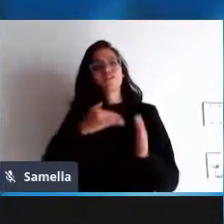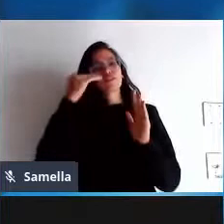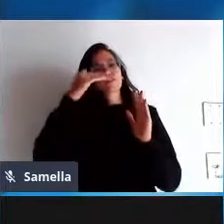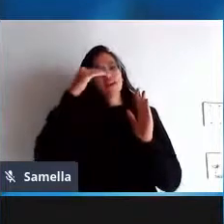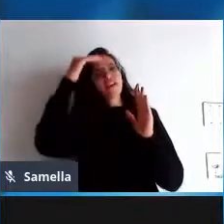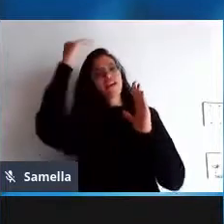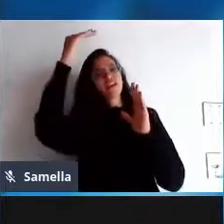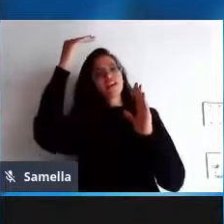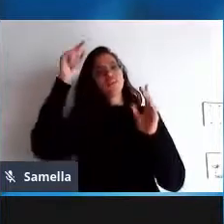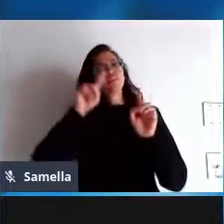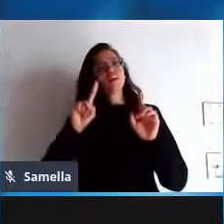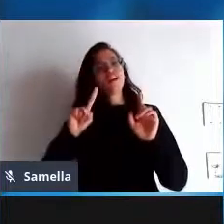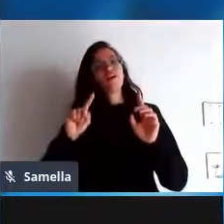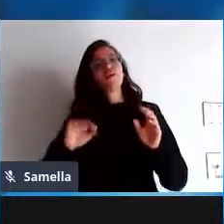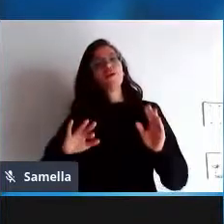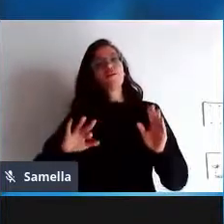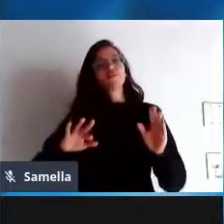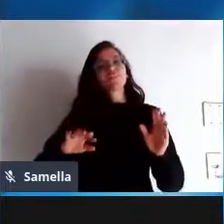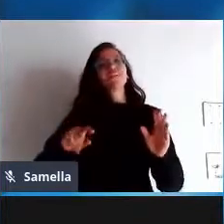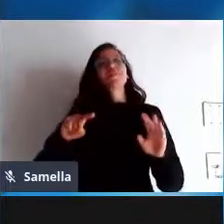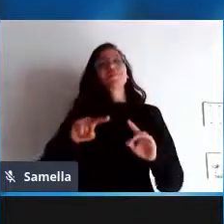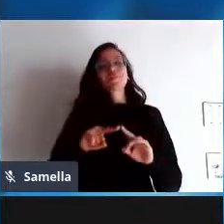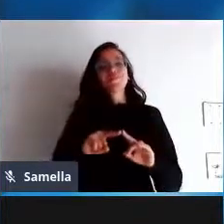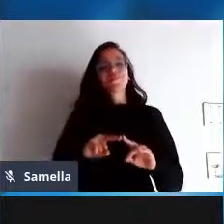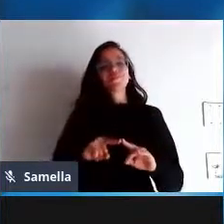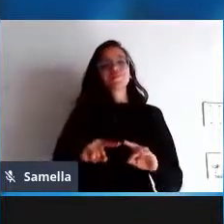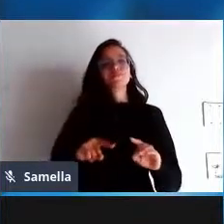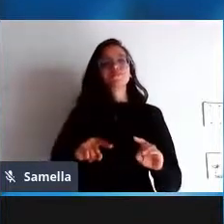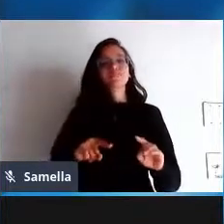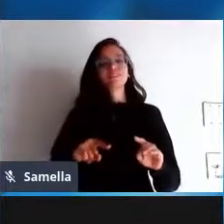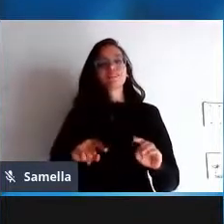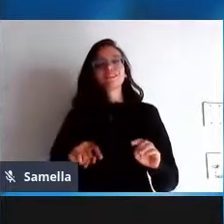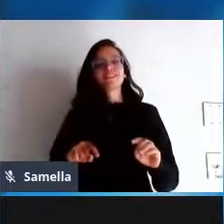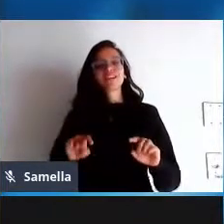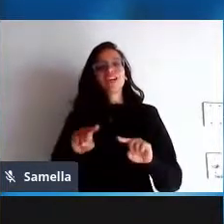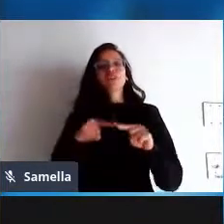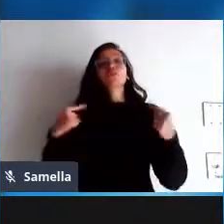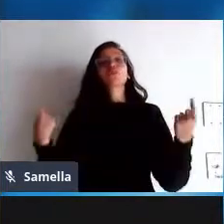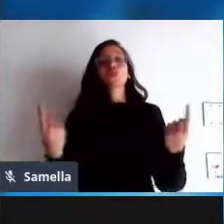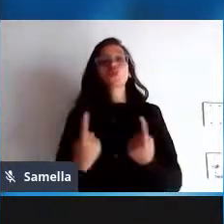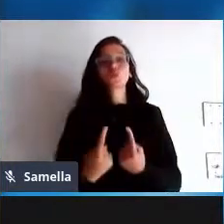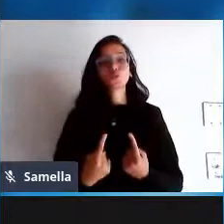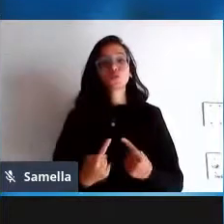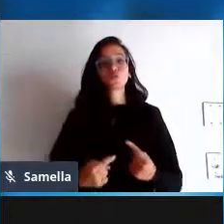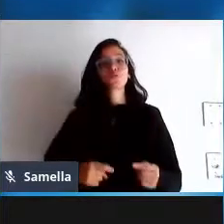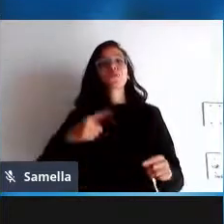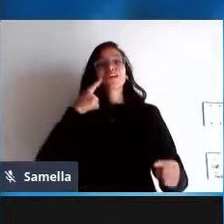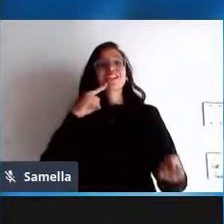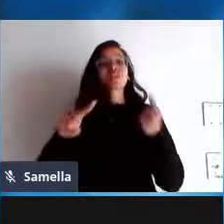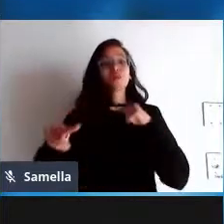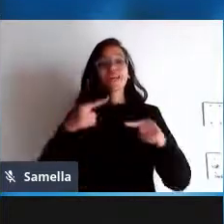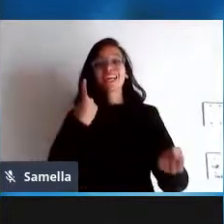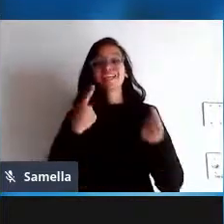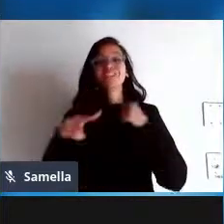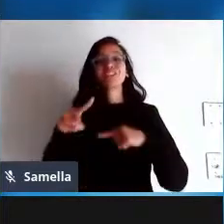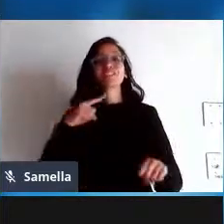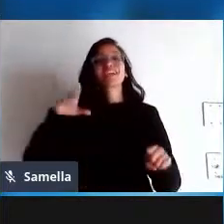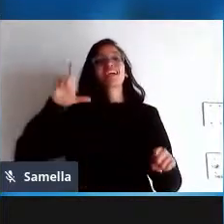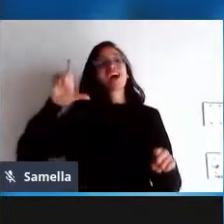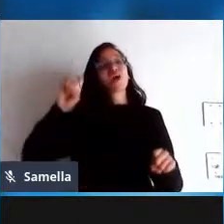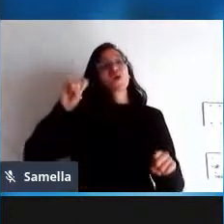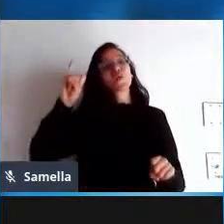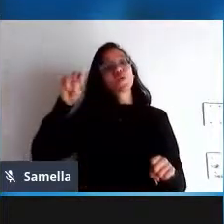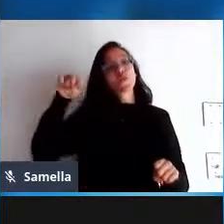aspectos jurídicos de licença tudo isso criticar o linux sobre sobre